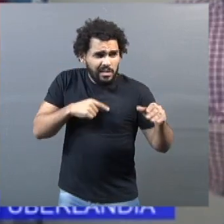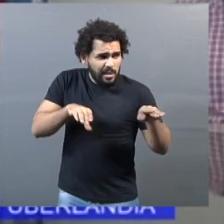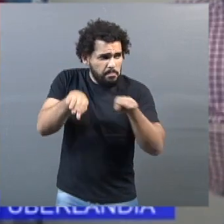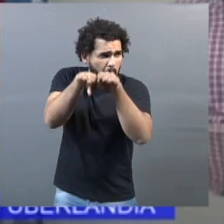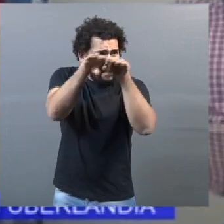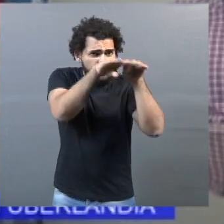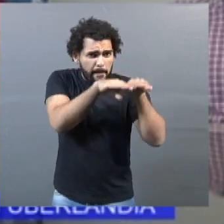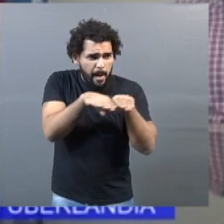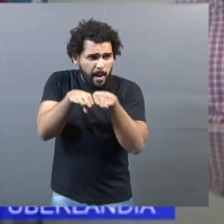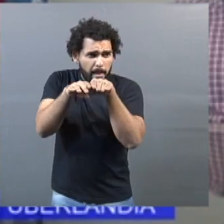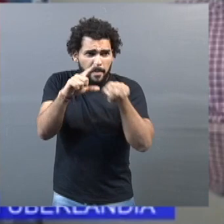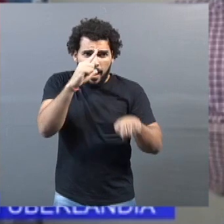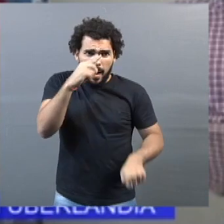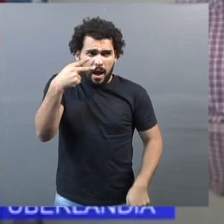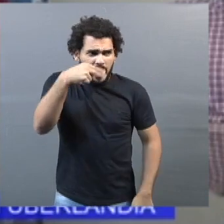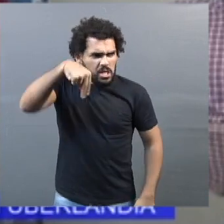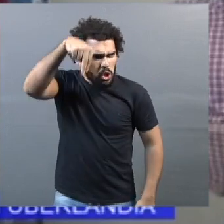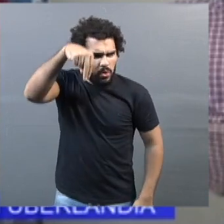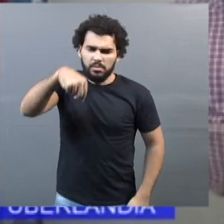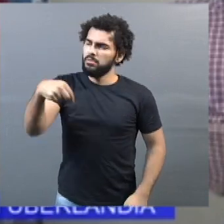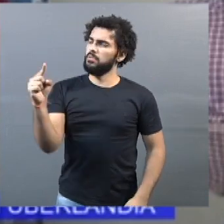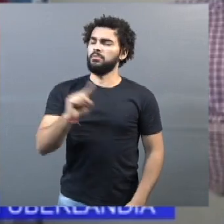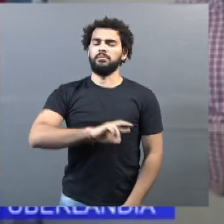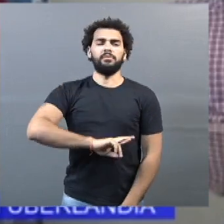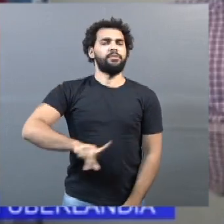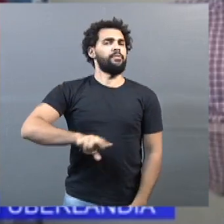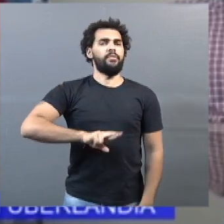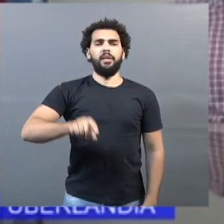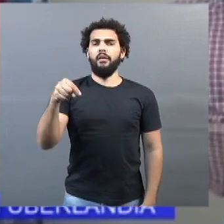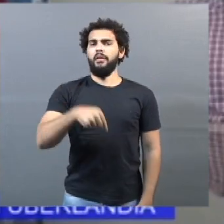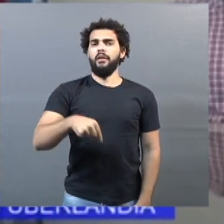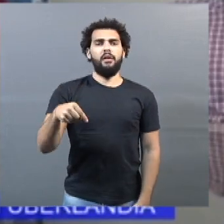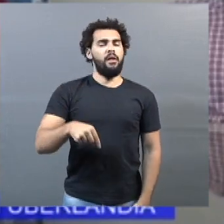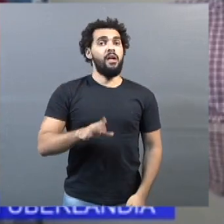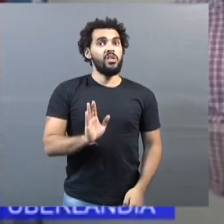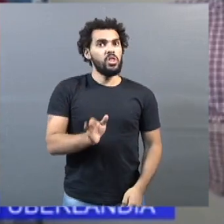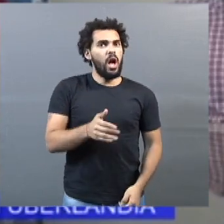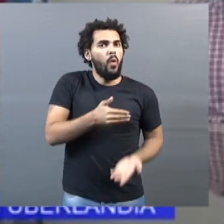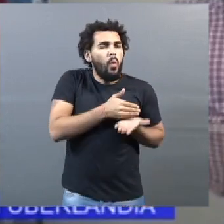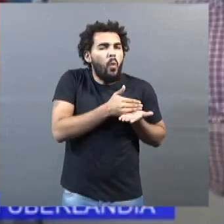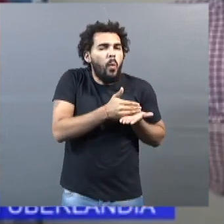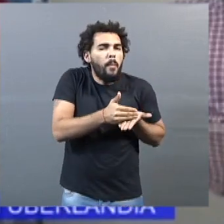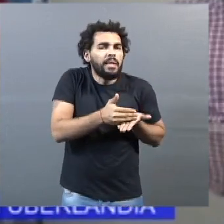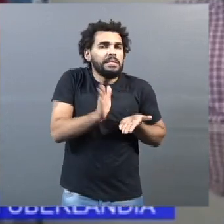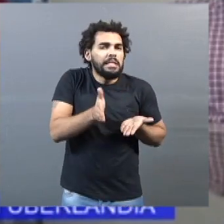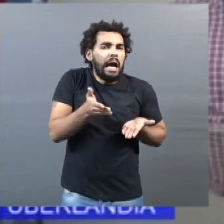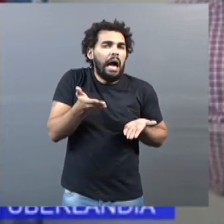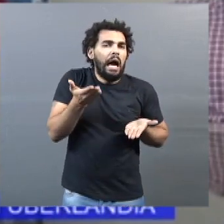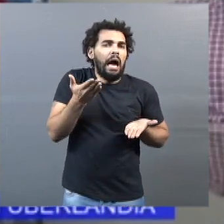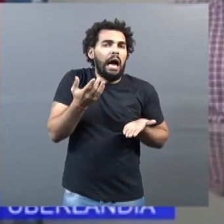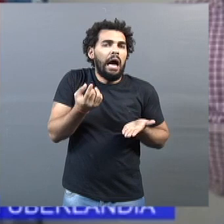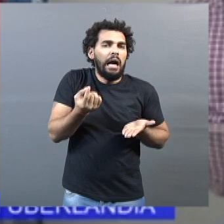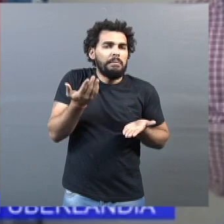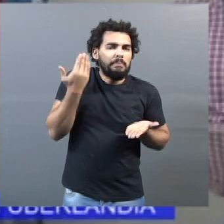o Triângulo Norte. Aqui, desde o início, compramos os remédios,